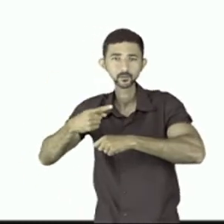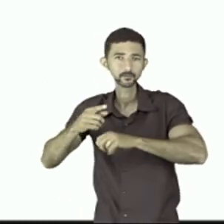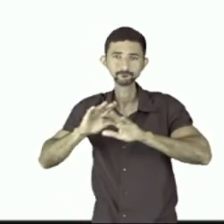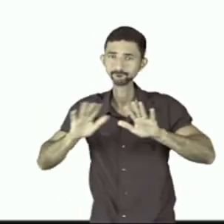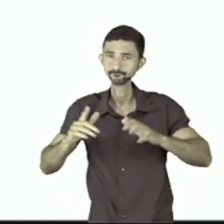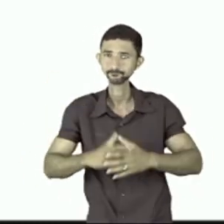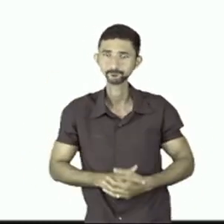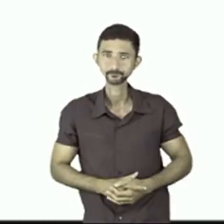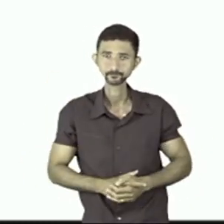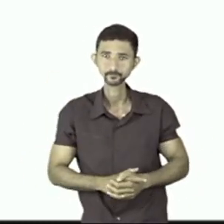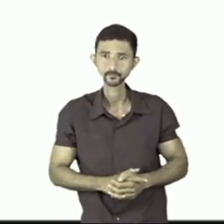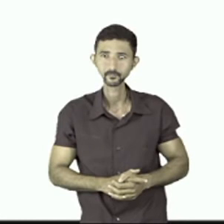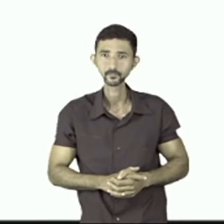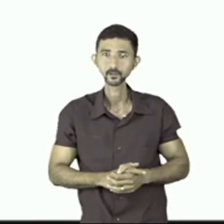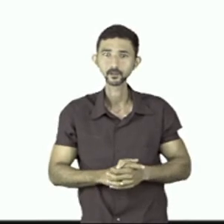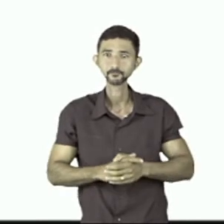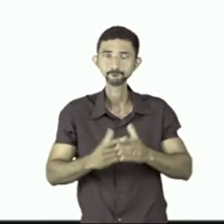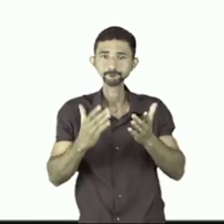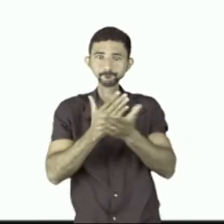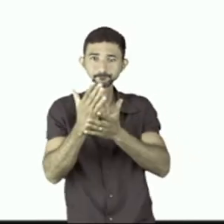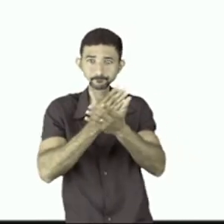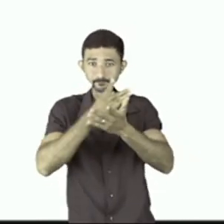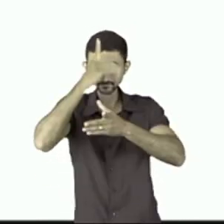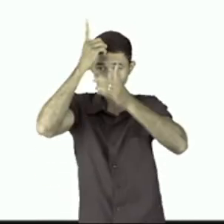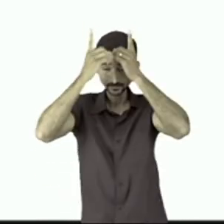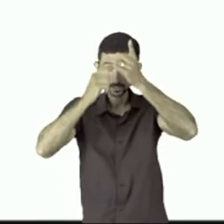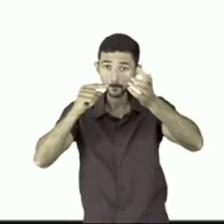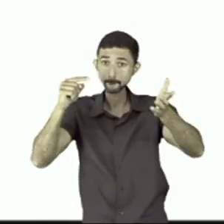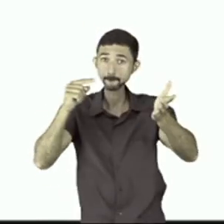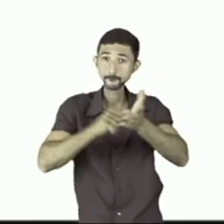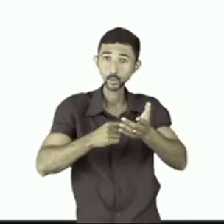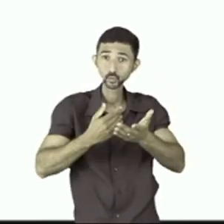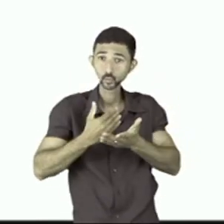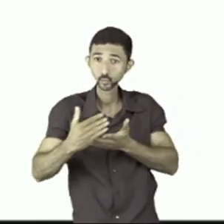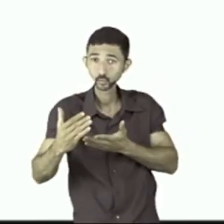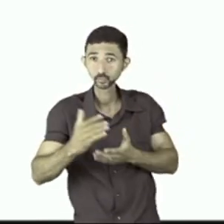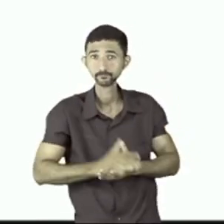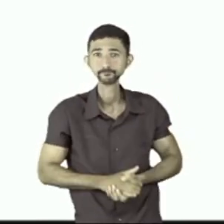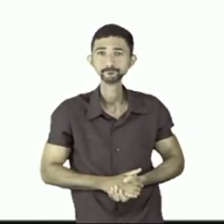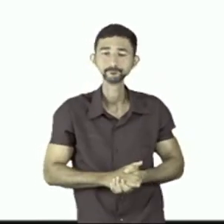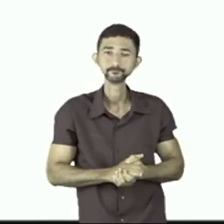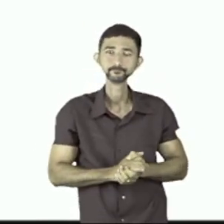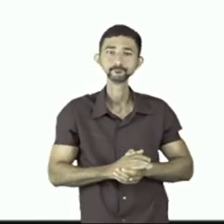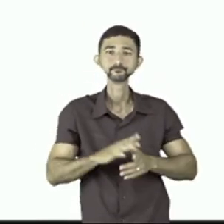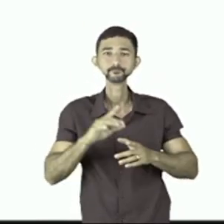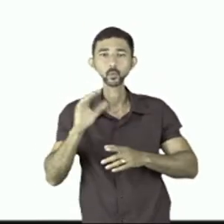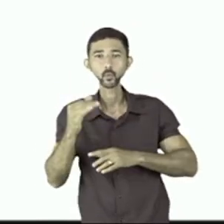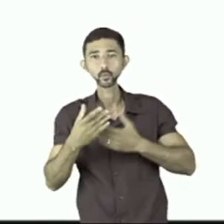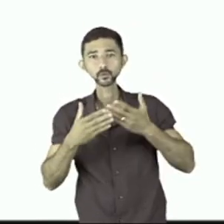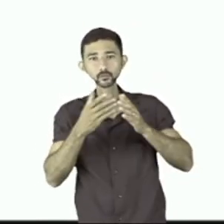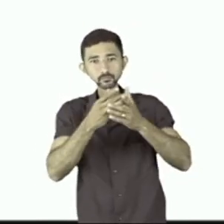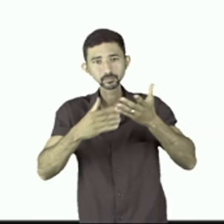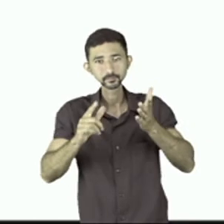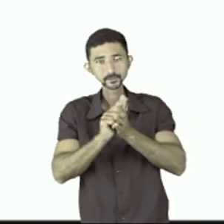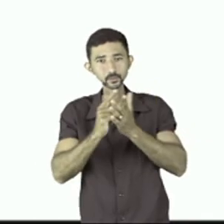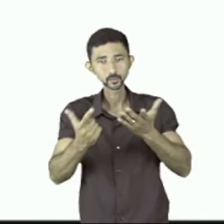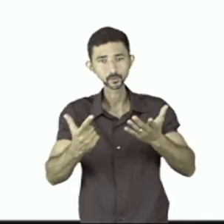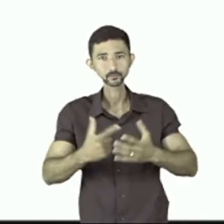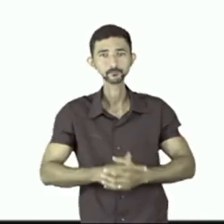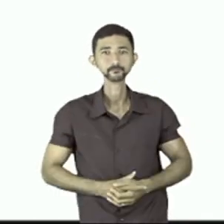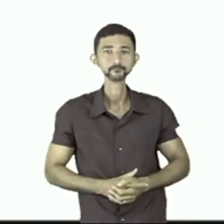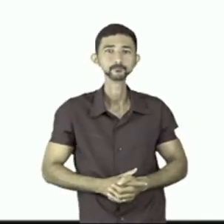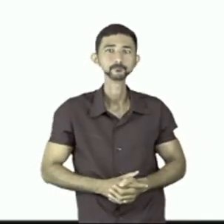aqui eu dividi a ideia com um ponto e por último um outro elogio a respeito do jornal